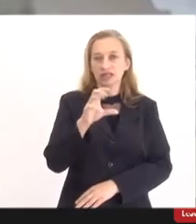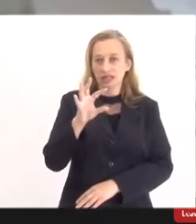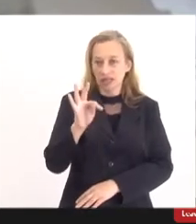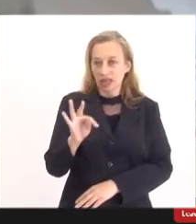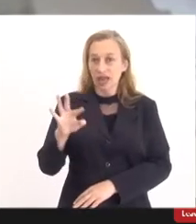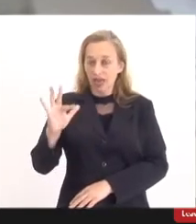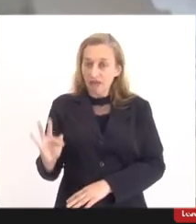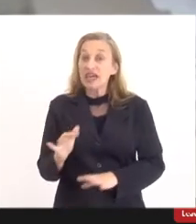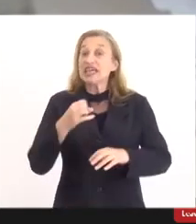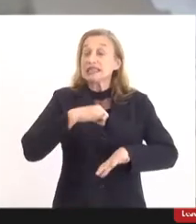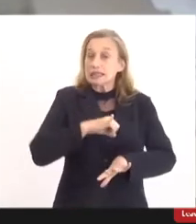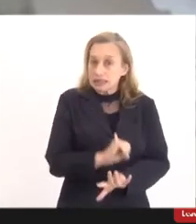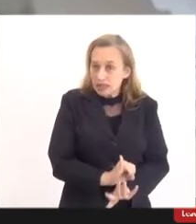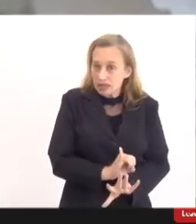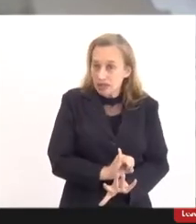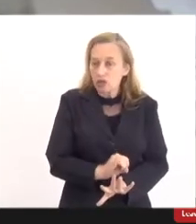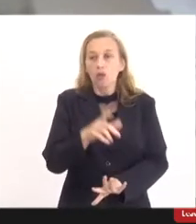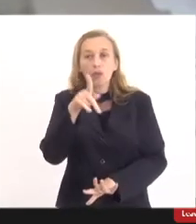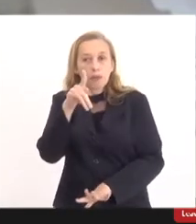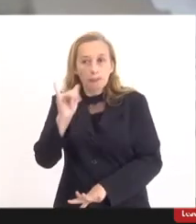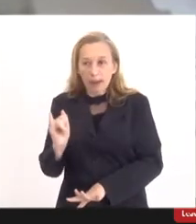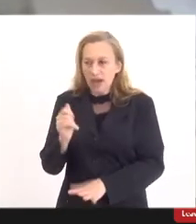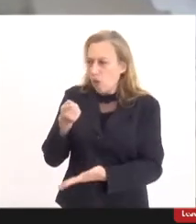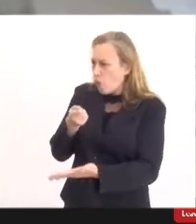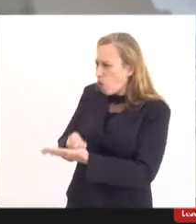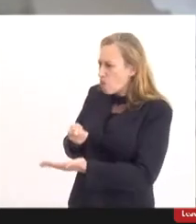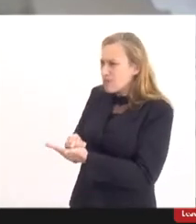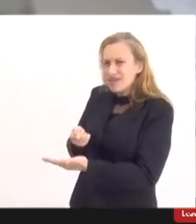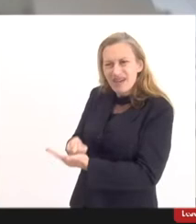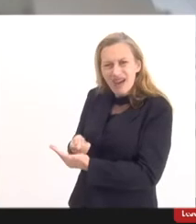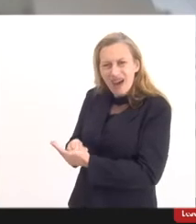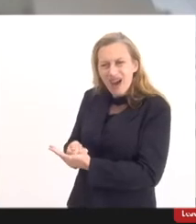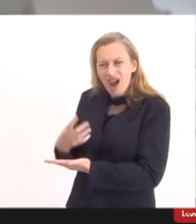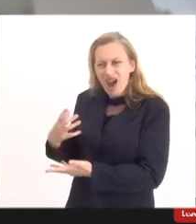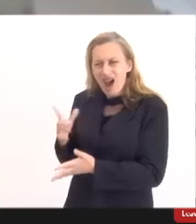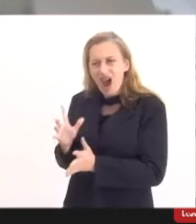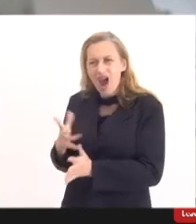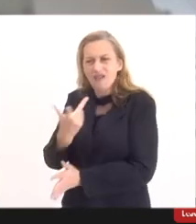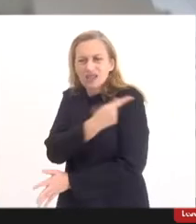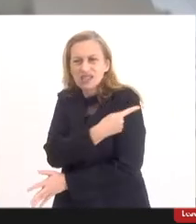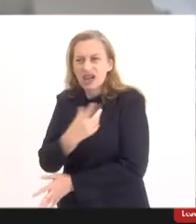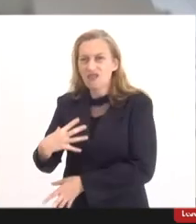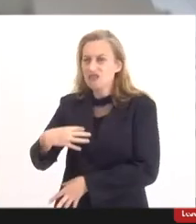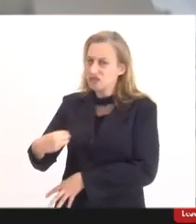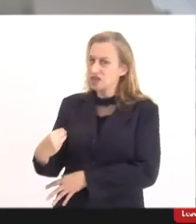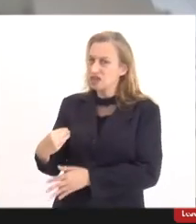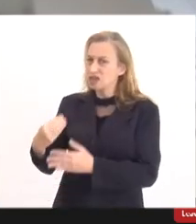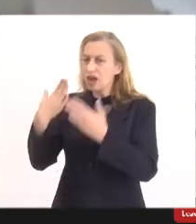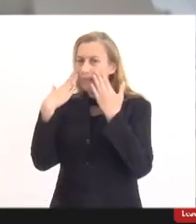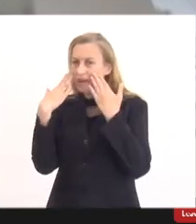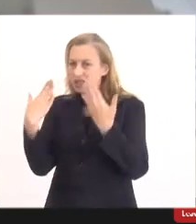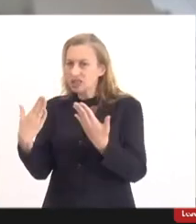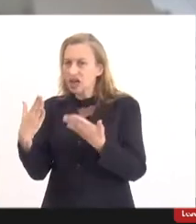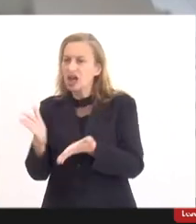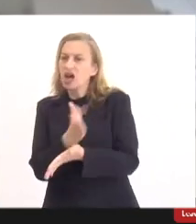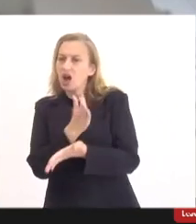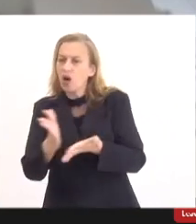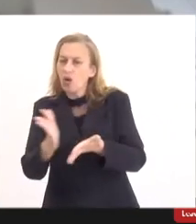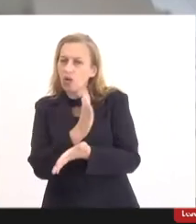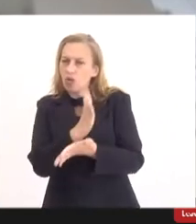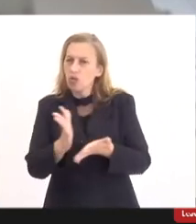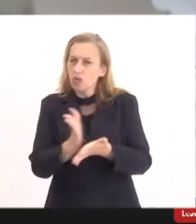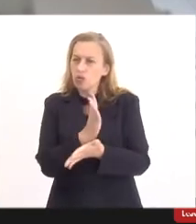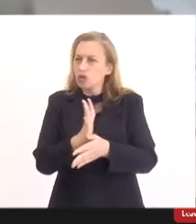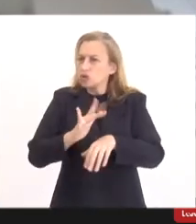Então, se de alguma forma os pais forem obrigados a vacinar seus filhos e eles apresentarem algum efeito colateral